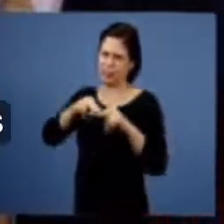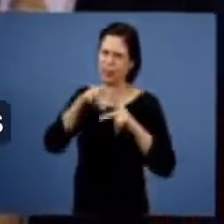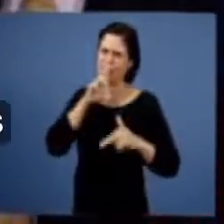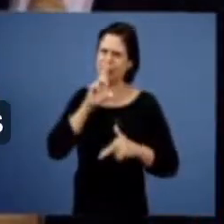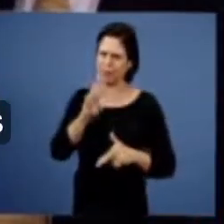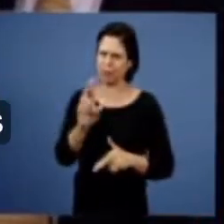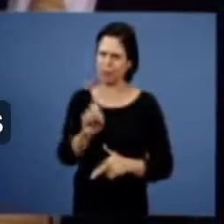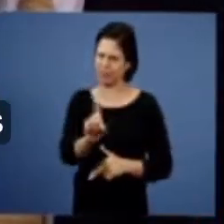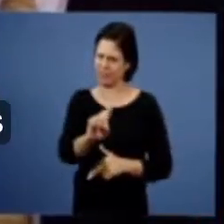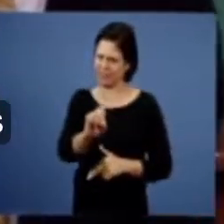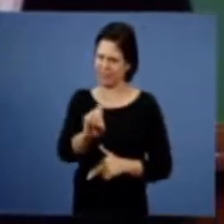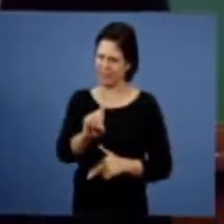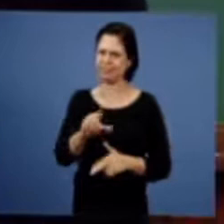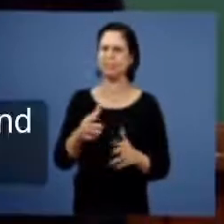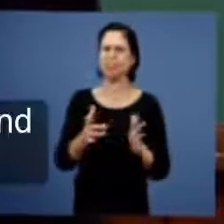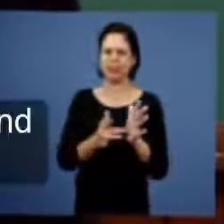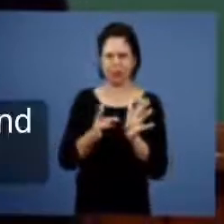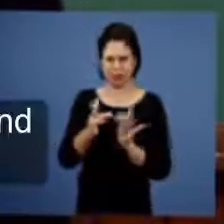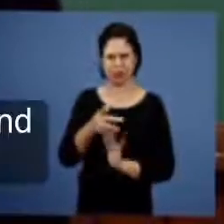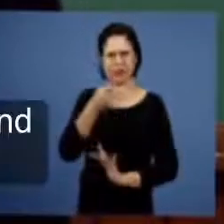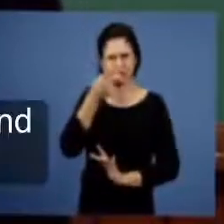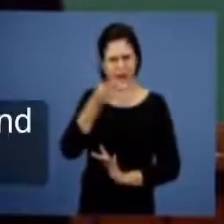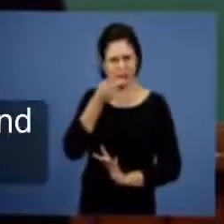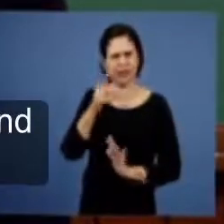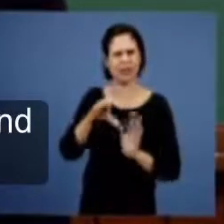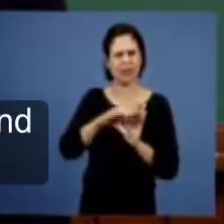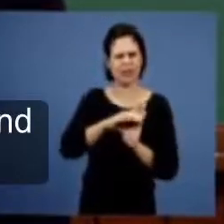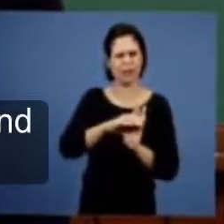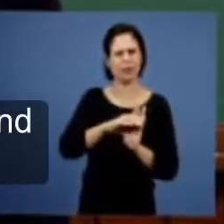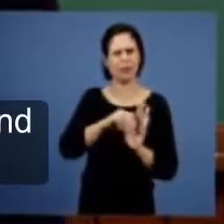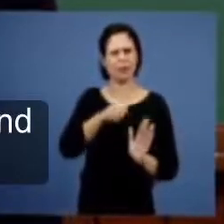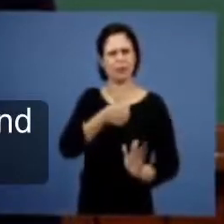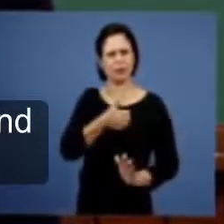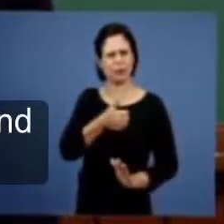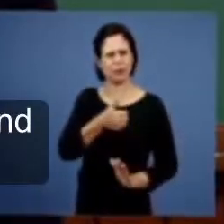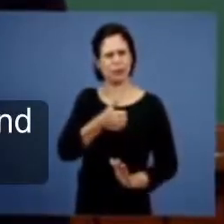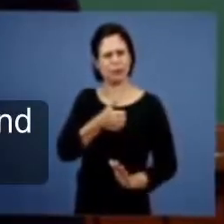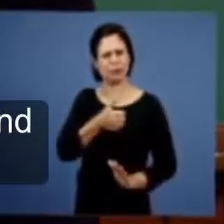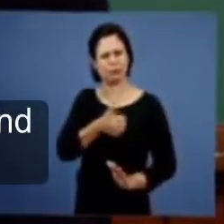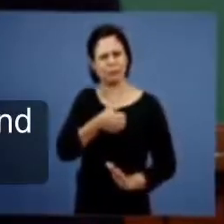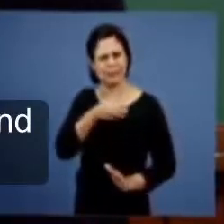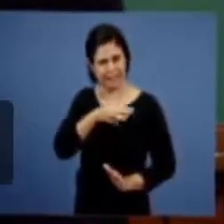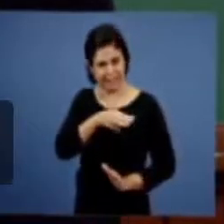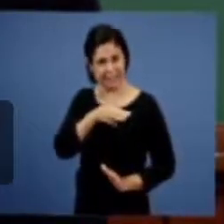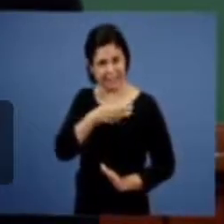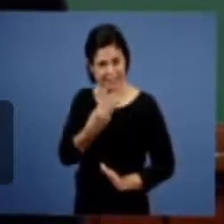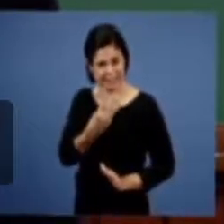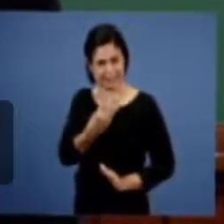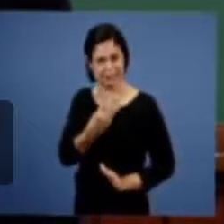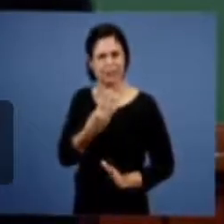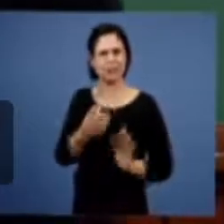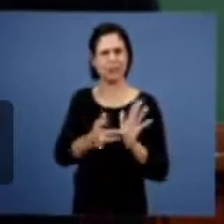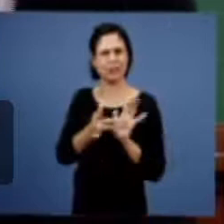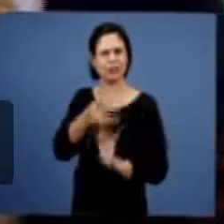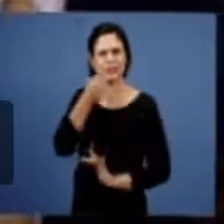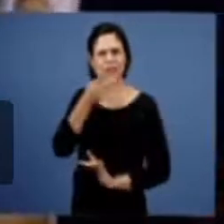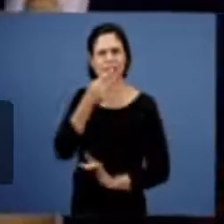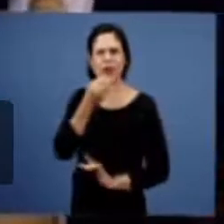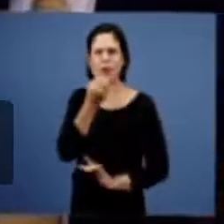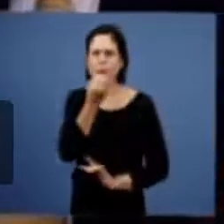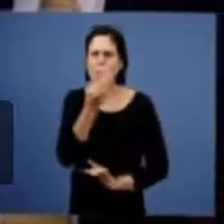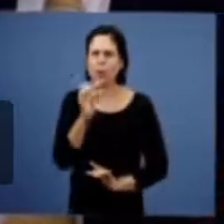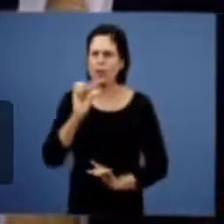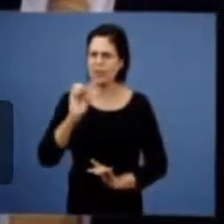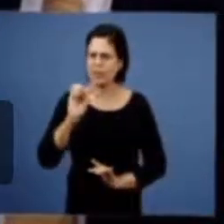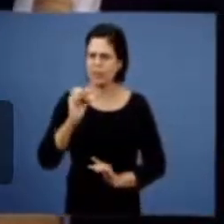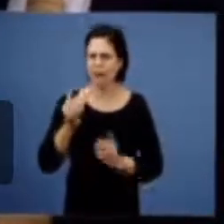aqui, e o próprio Senhor fala isso, no capítulo 13 de Mateus verso 38 na parábola do joio do trigo, ele diz assim, a boa semente